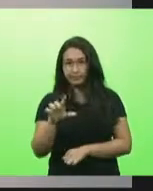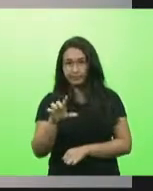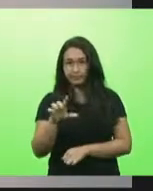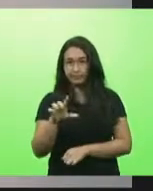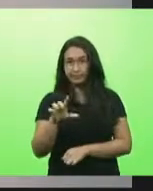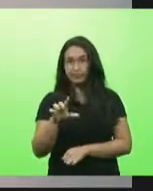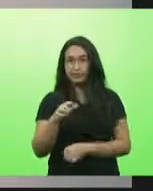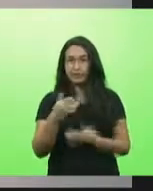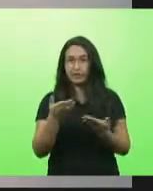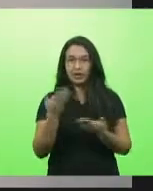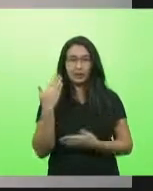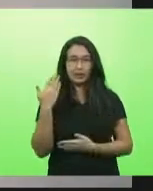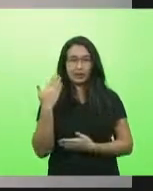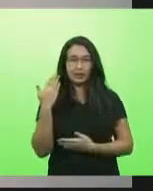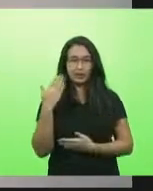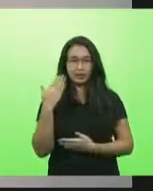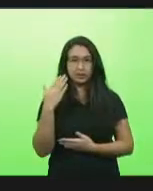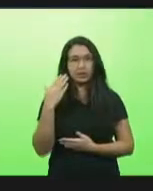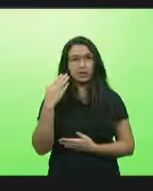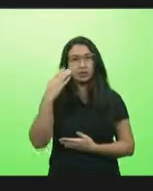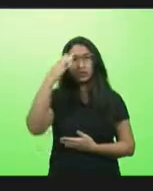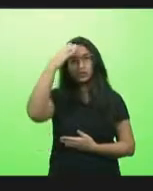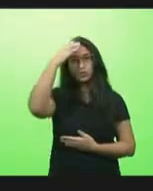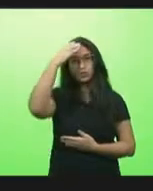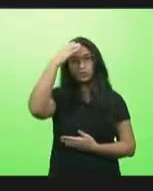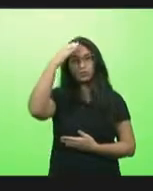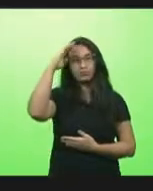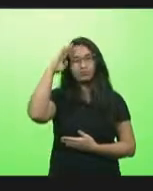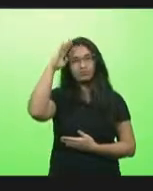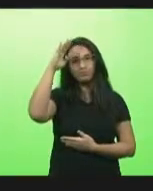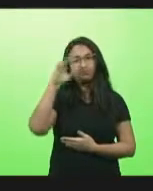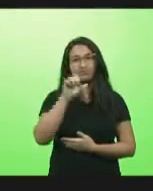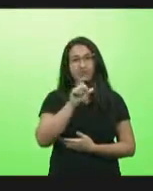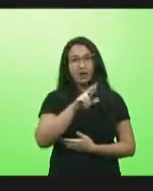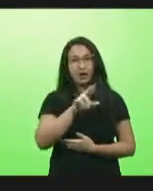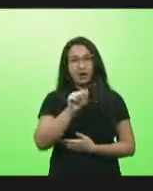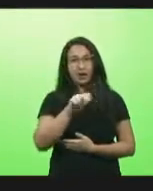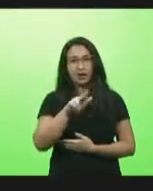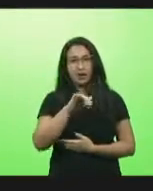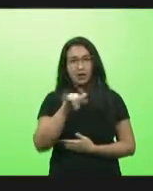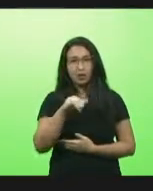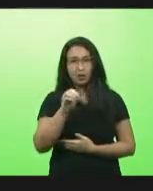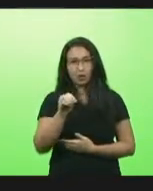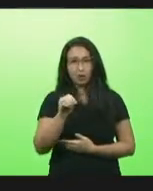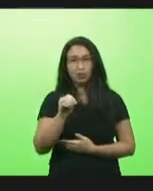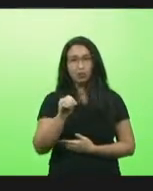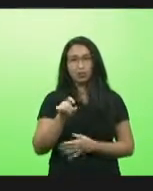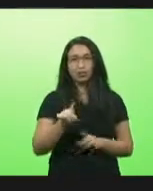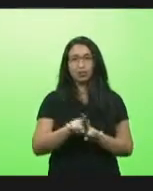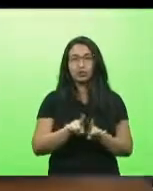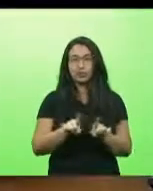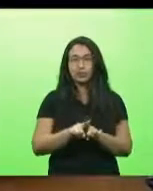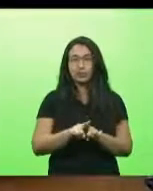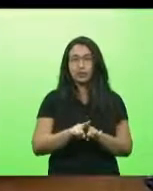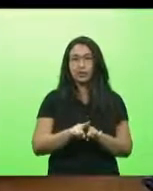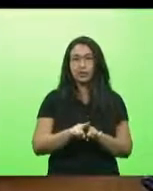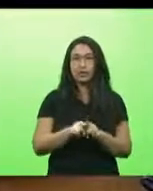ex-coronel Araújo Gomes e do atual coronel da polícia militar coronel